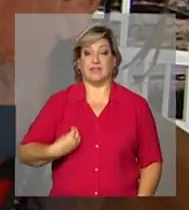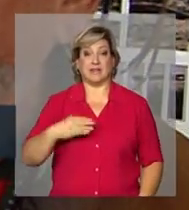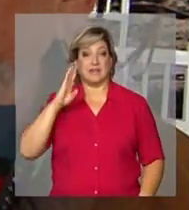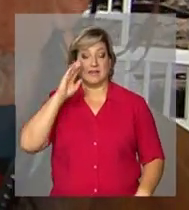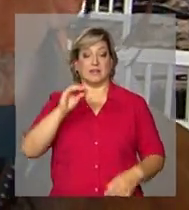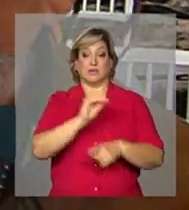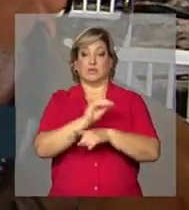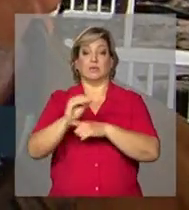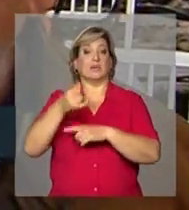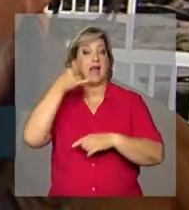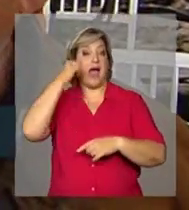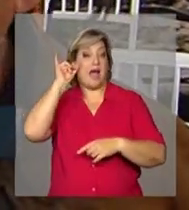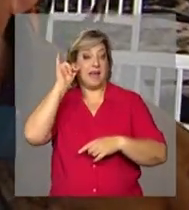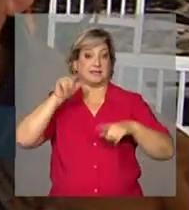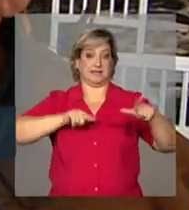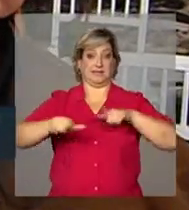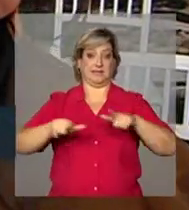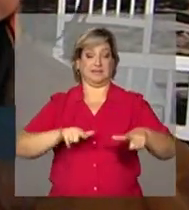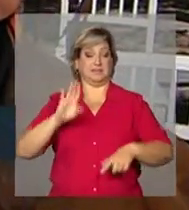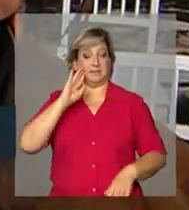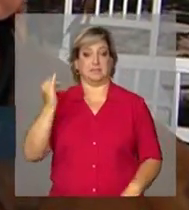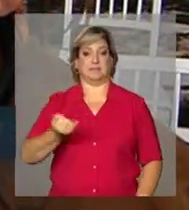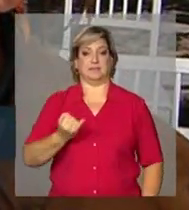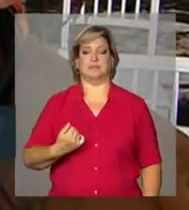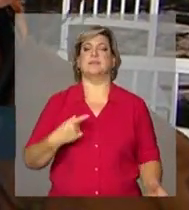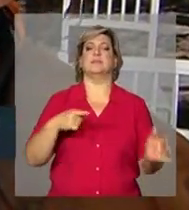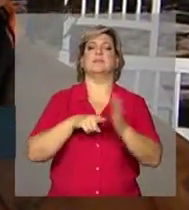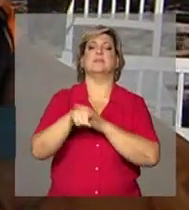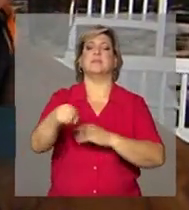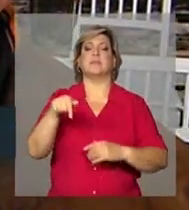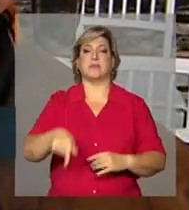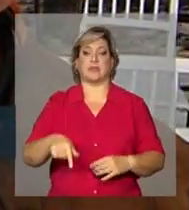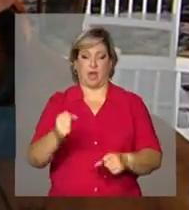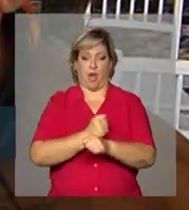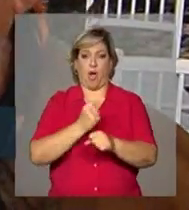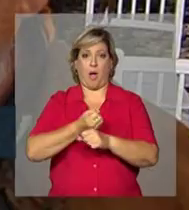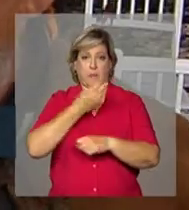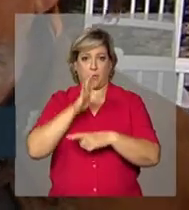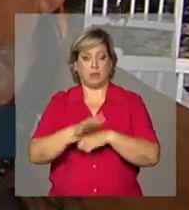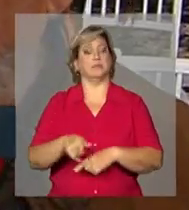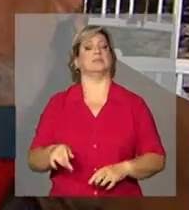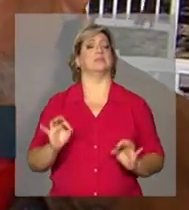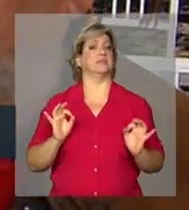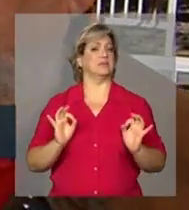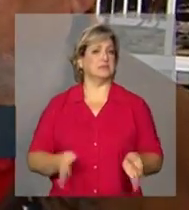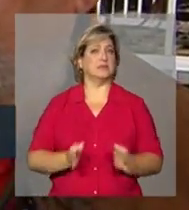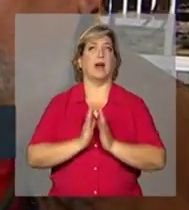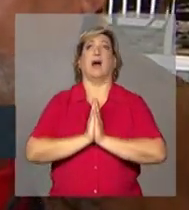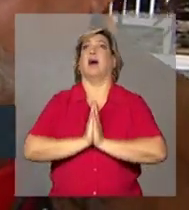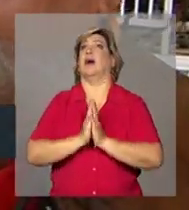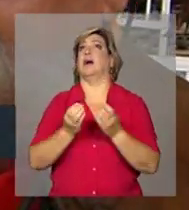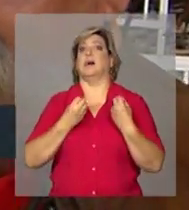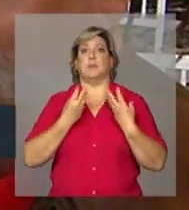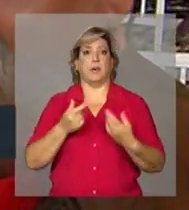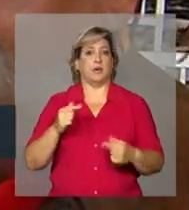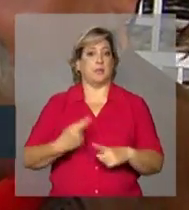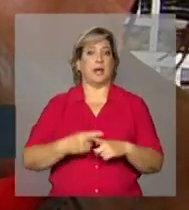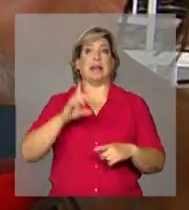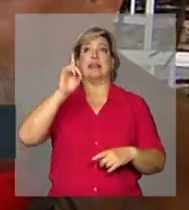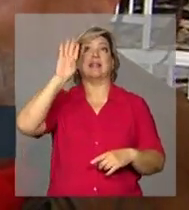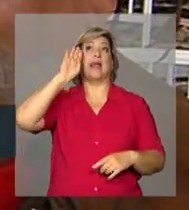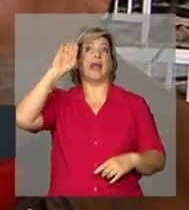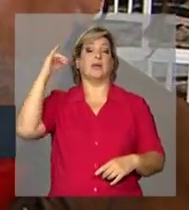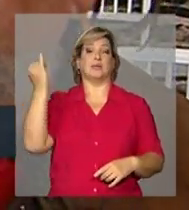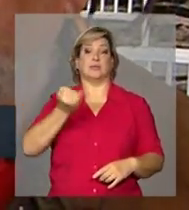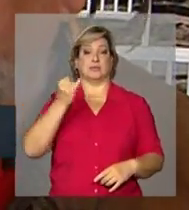nossa criação. Agora, esse canal traz esperança para o sertanejo aqui de Alagoas? A Bimari, esse canal para nós, abaixo de Deus, vai ser uma